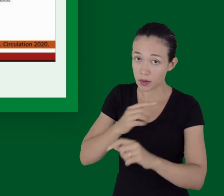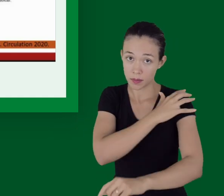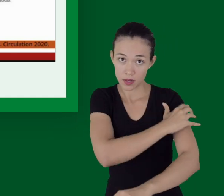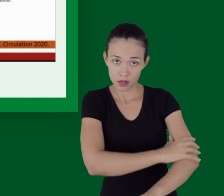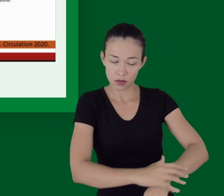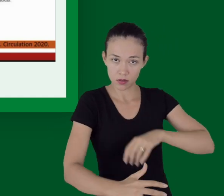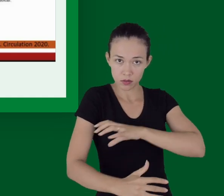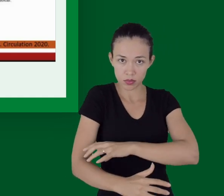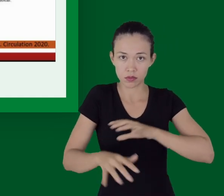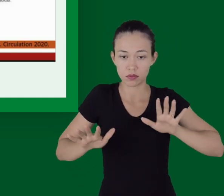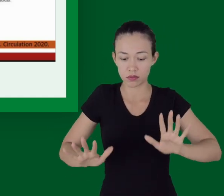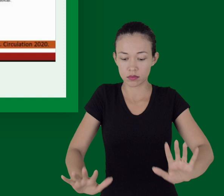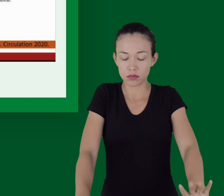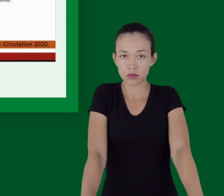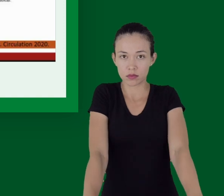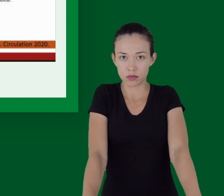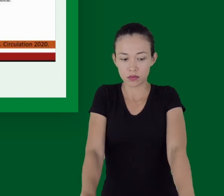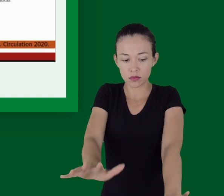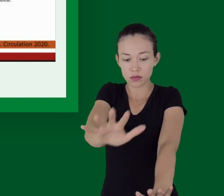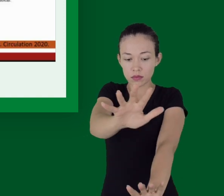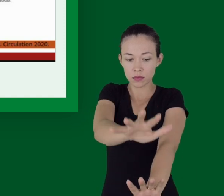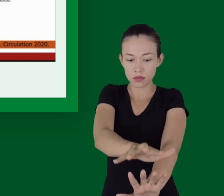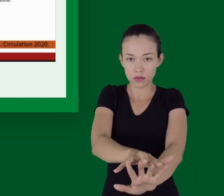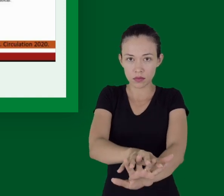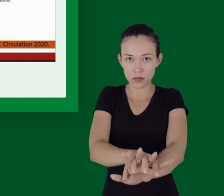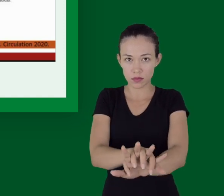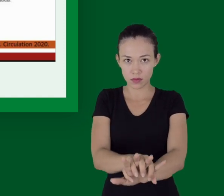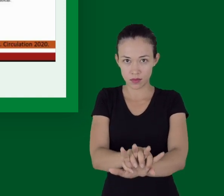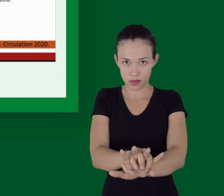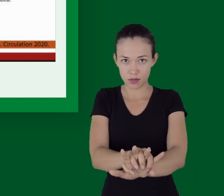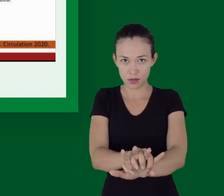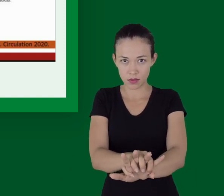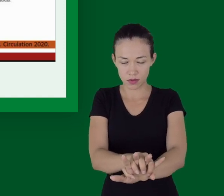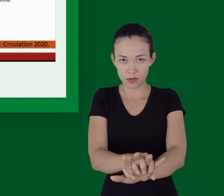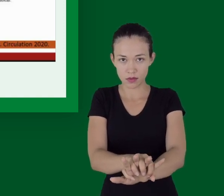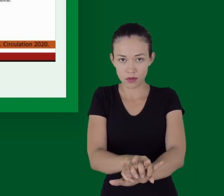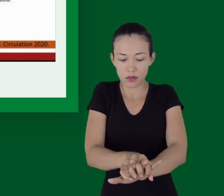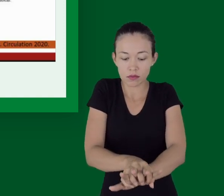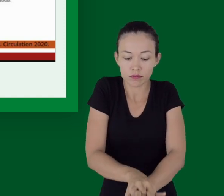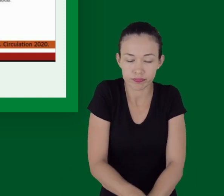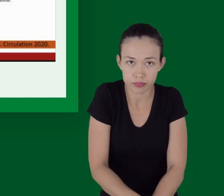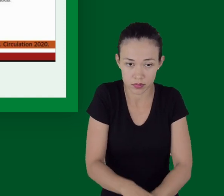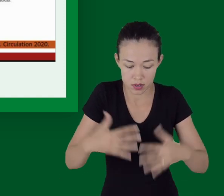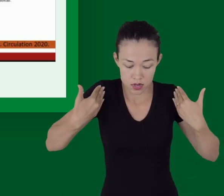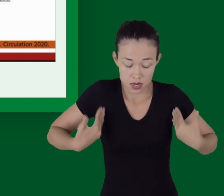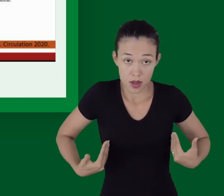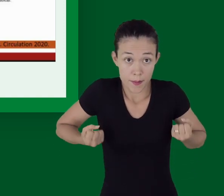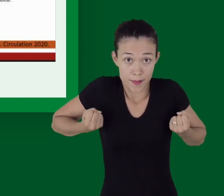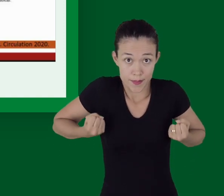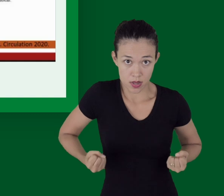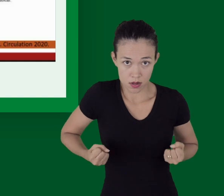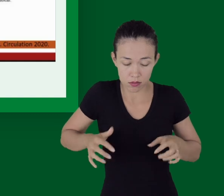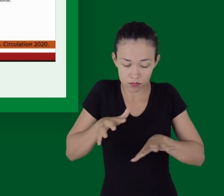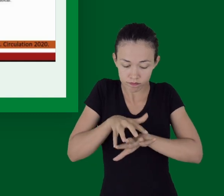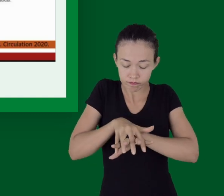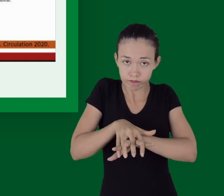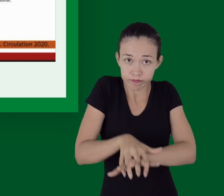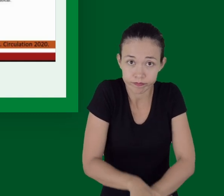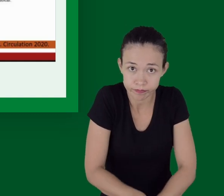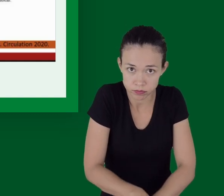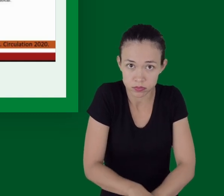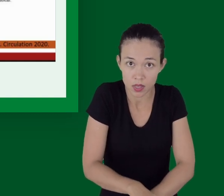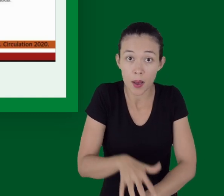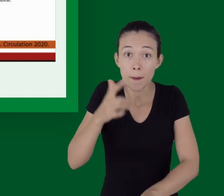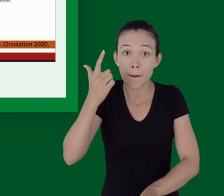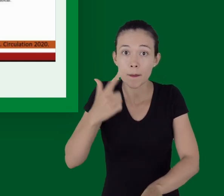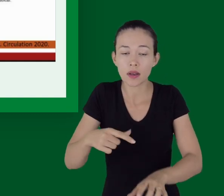os braços esticados, os ombros em cima da mão e comprimindo com o peso do próprio corpo.